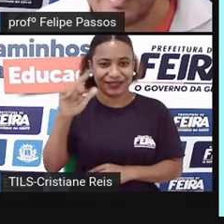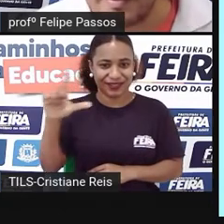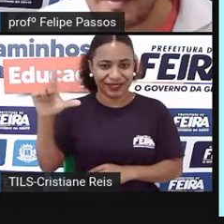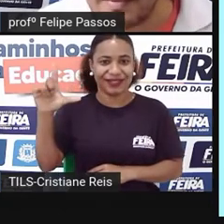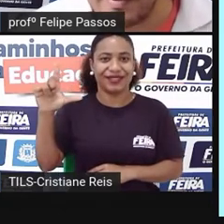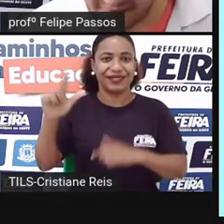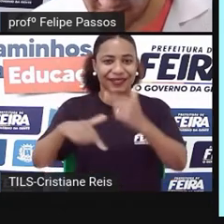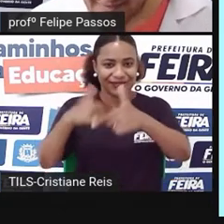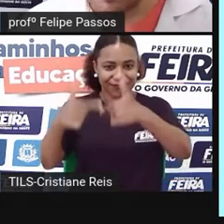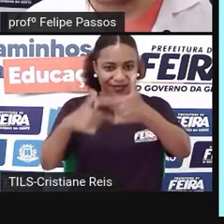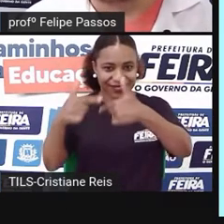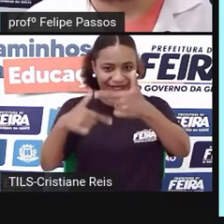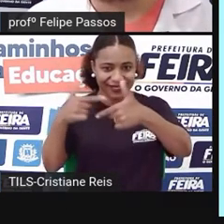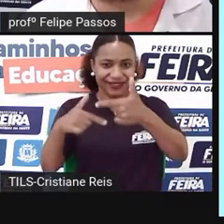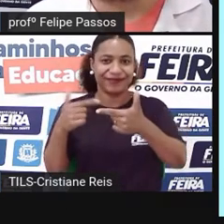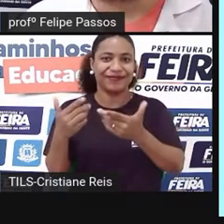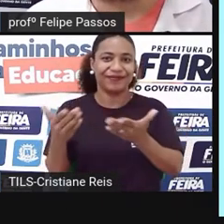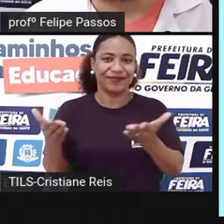trabalhadores de lá.